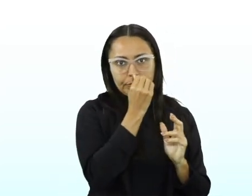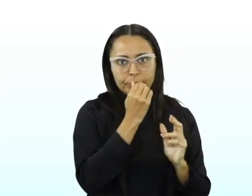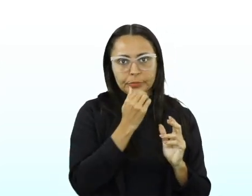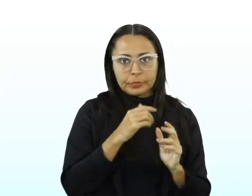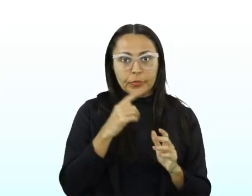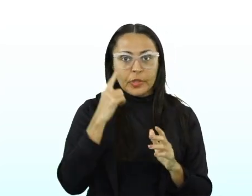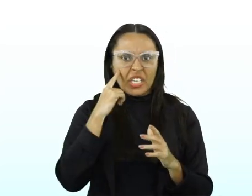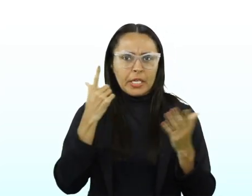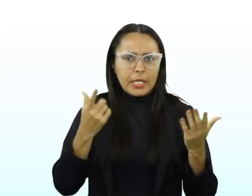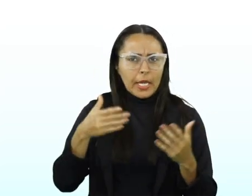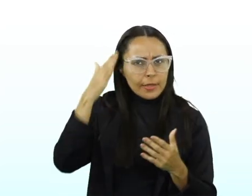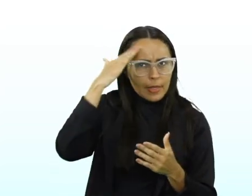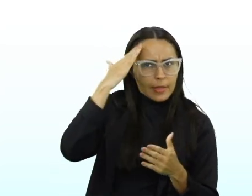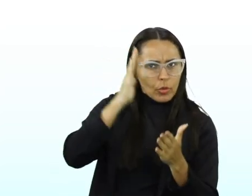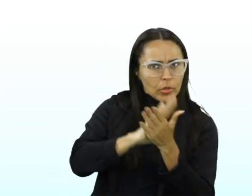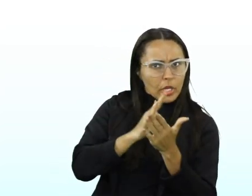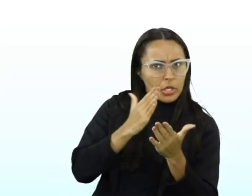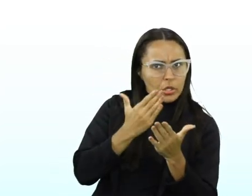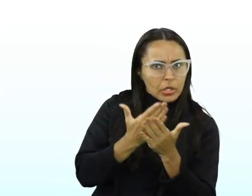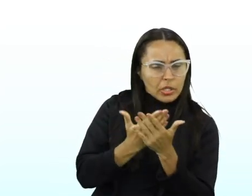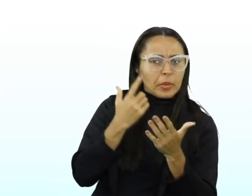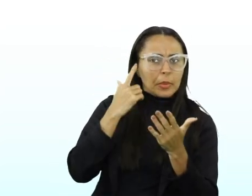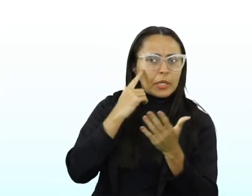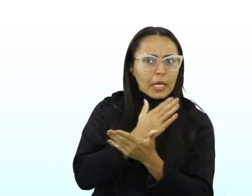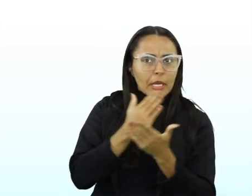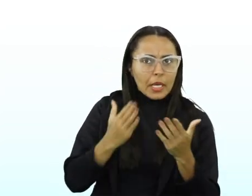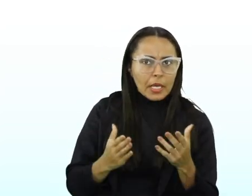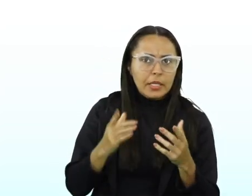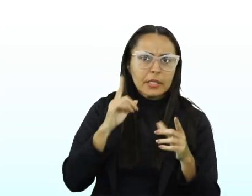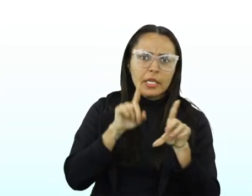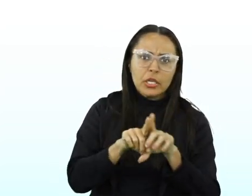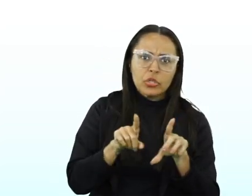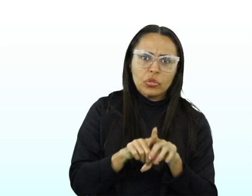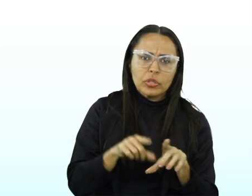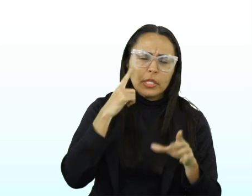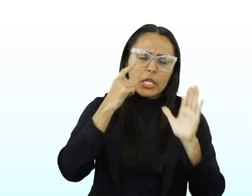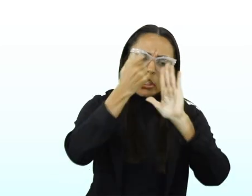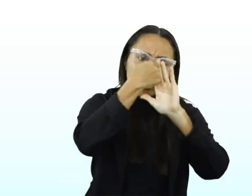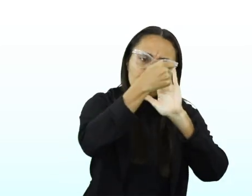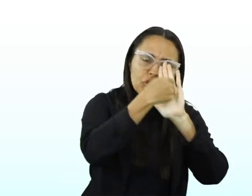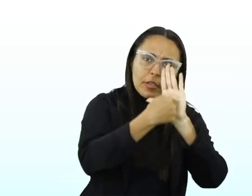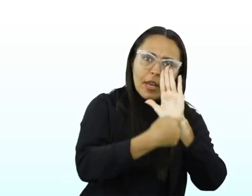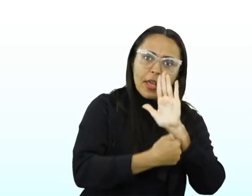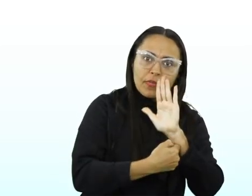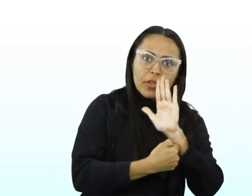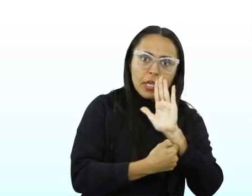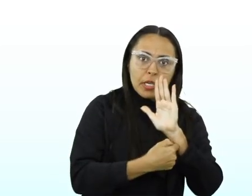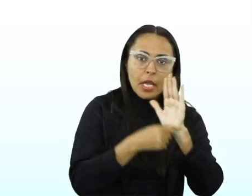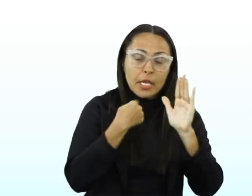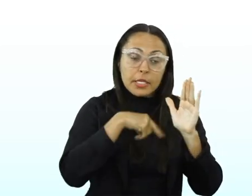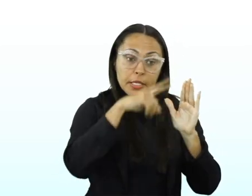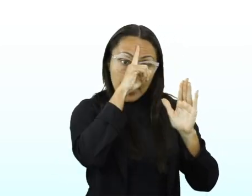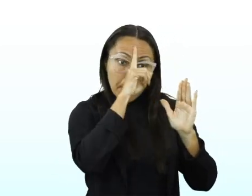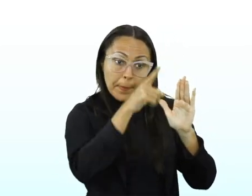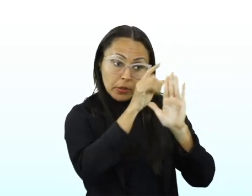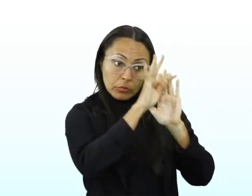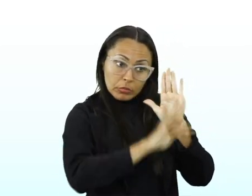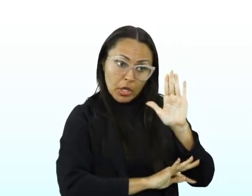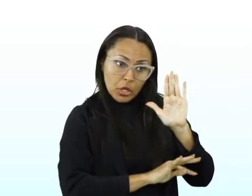interpretar texto é você em busca da intencionalidade de quem escreve. Quem manda no texto é o autor.